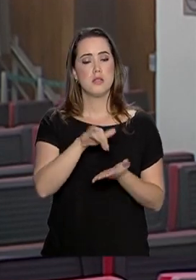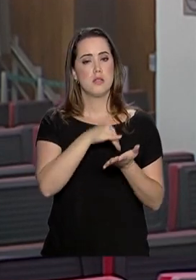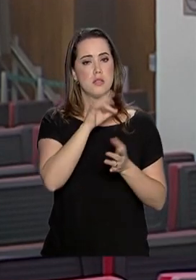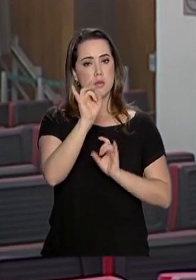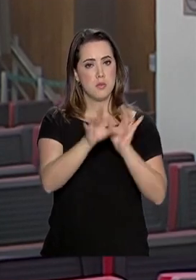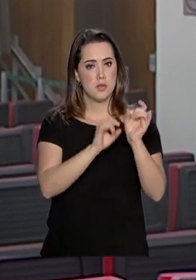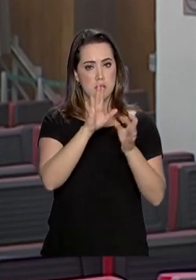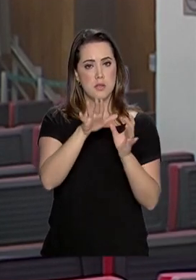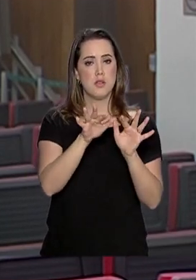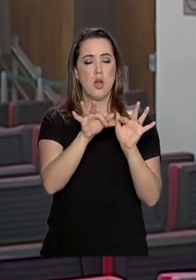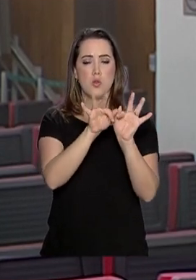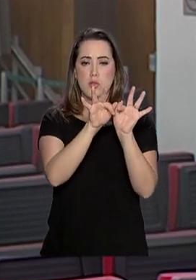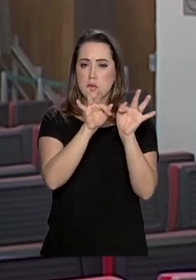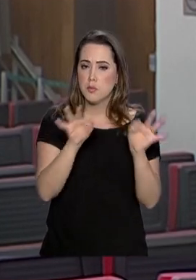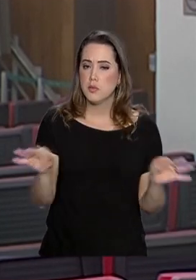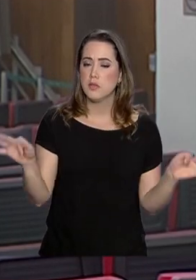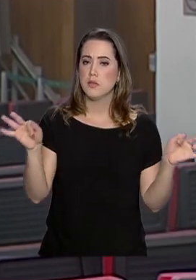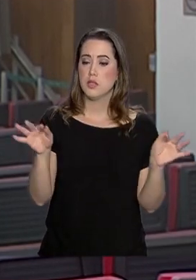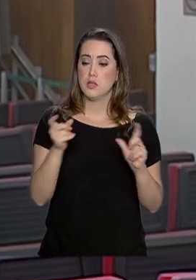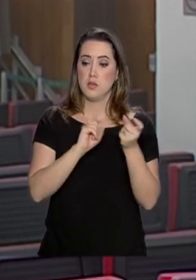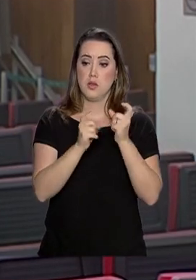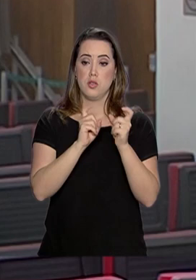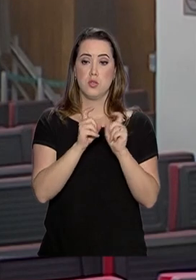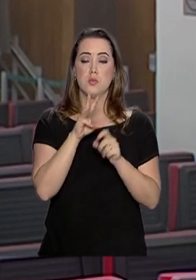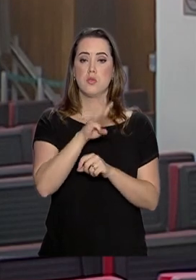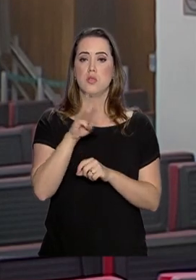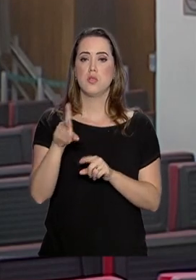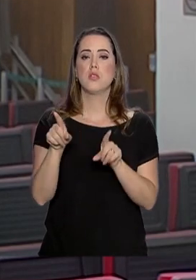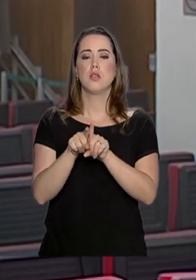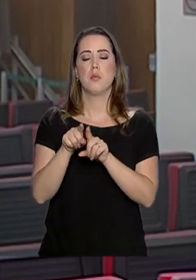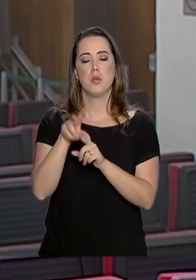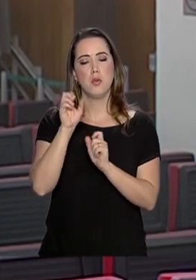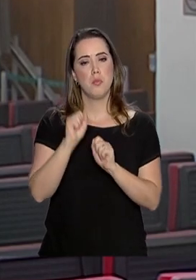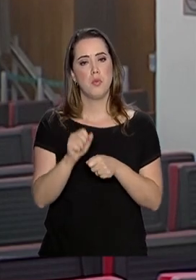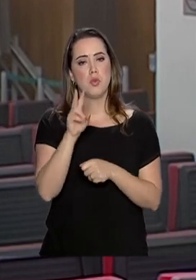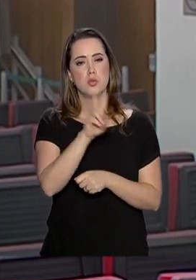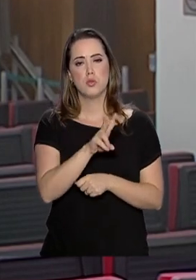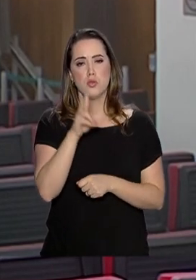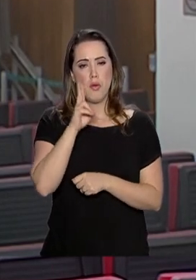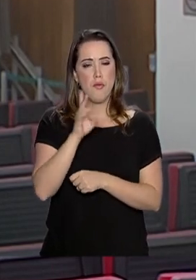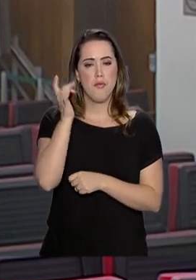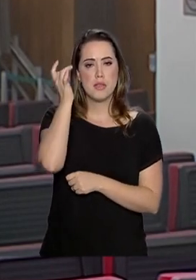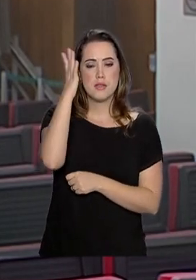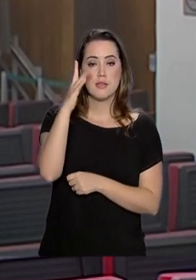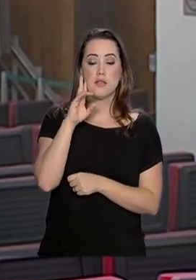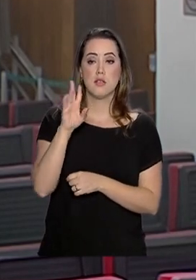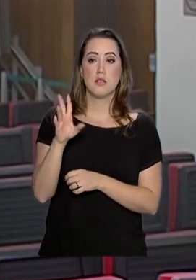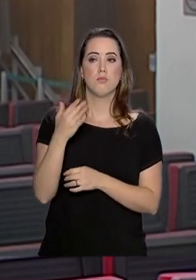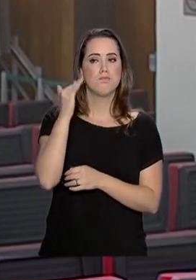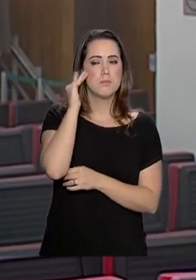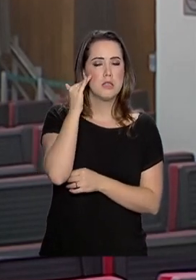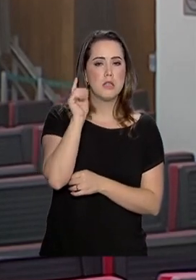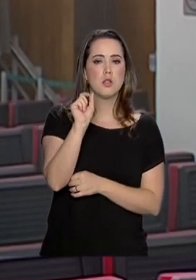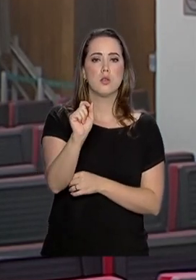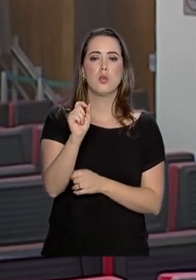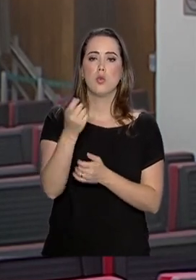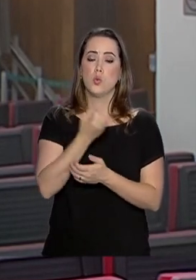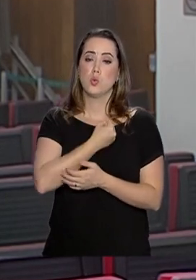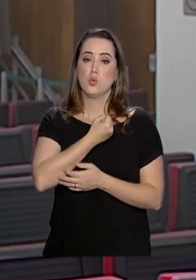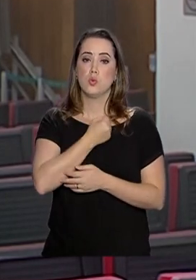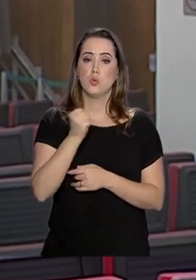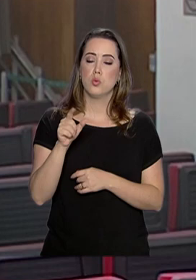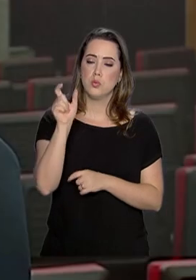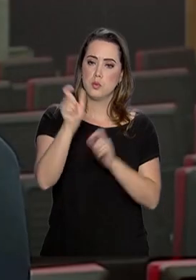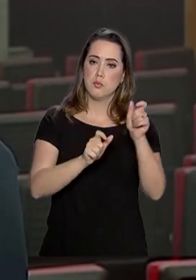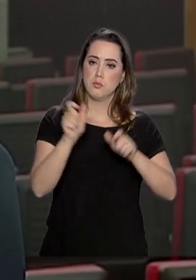e Governo Digital, explica que o site também possui ferramentas para facilitar a interpretação dos dados